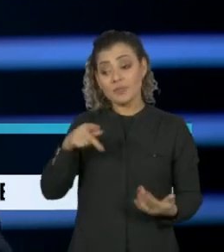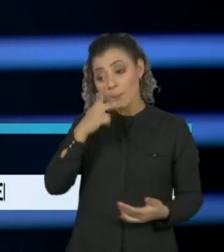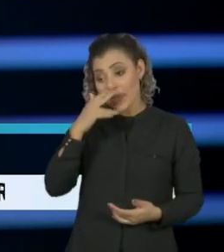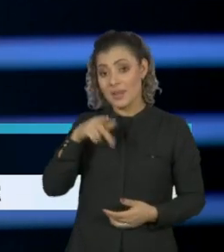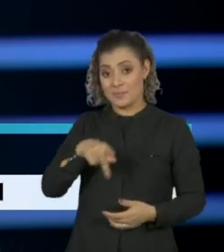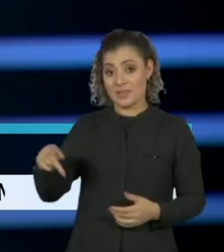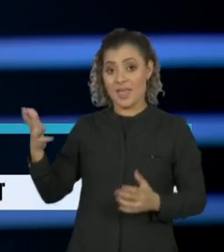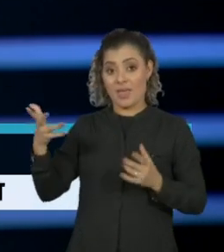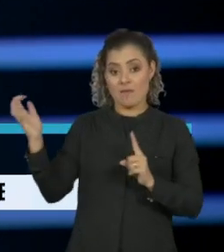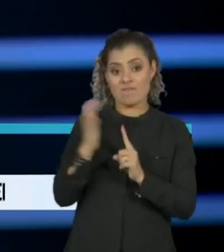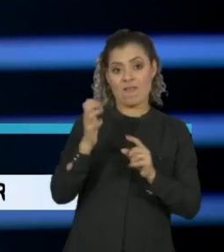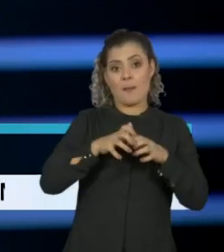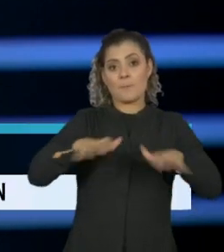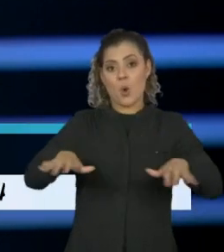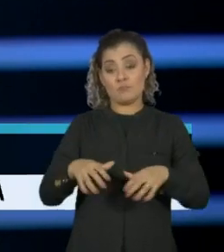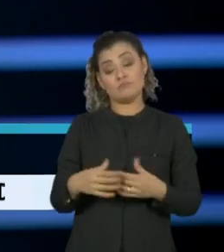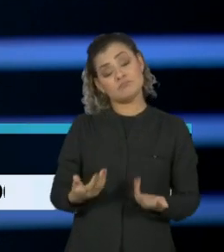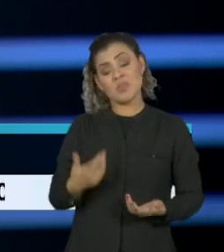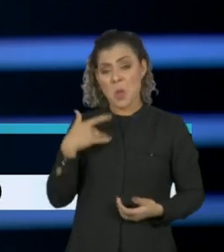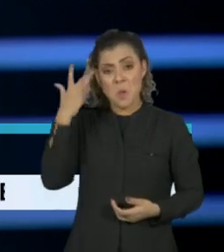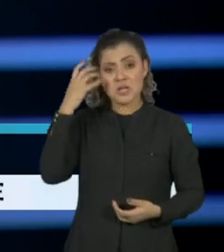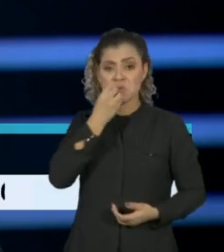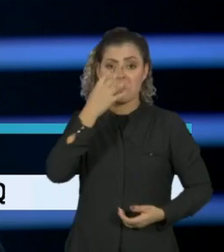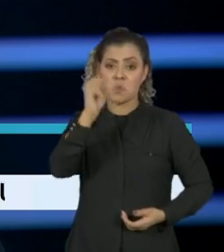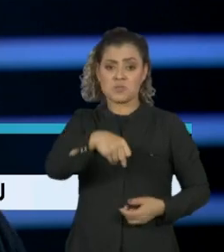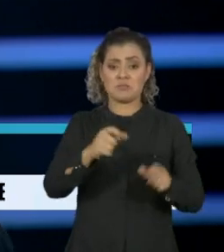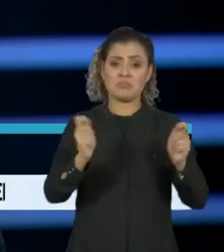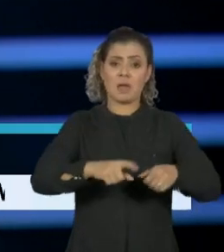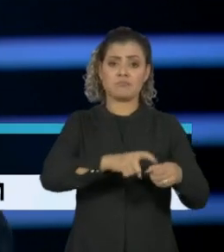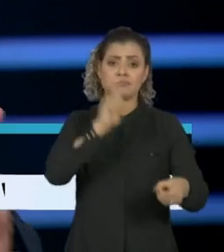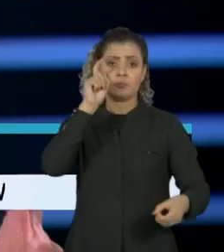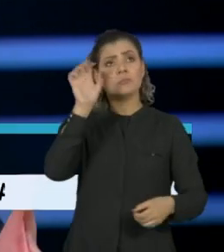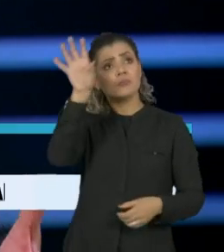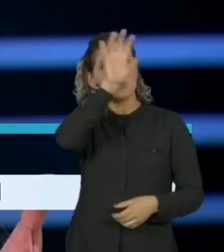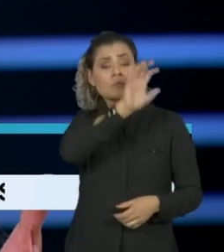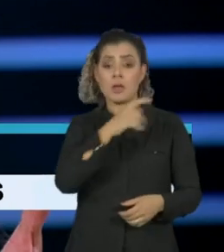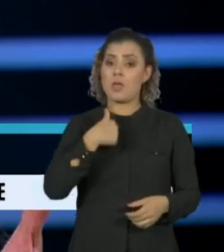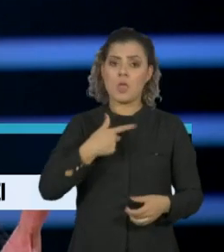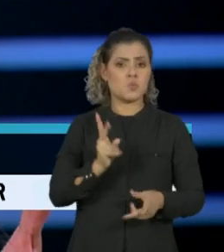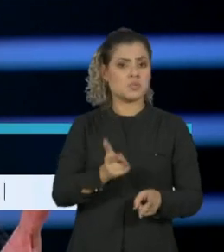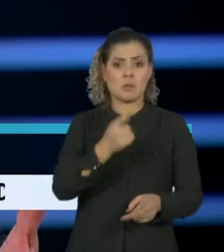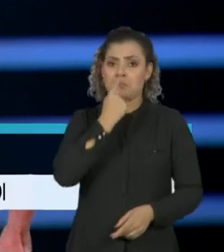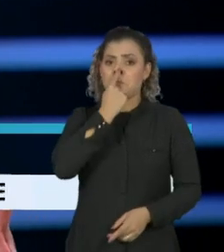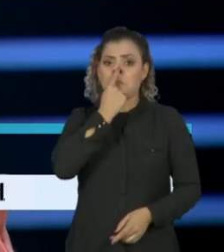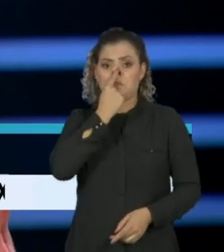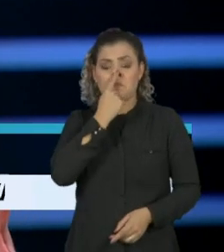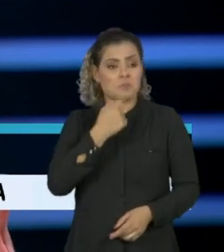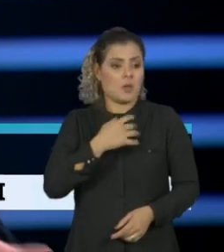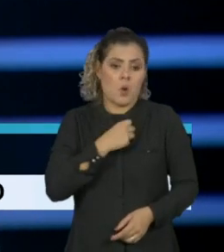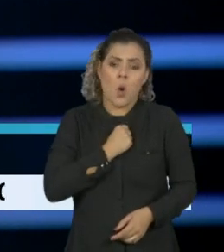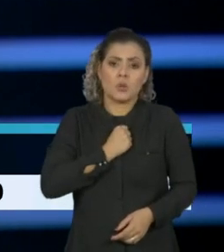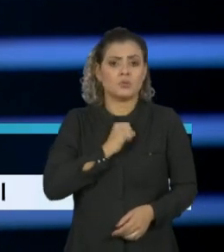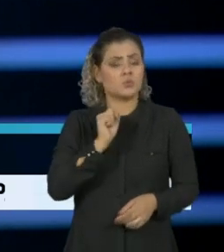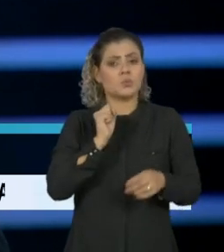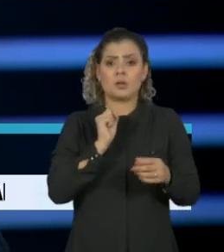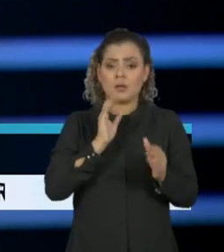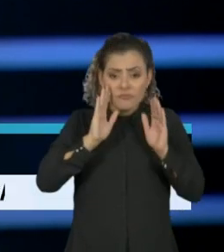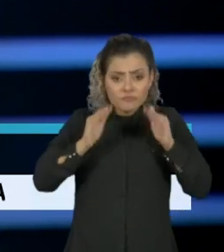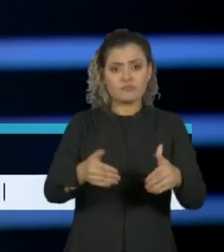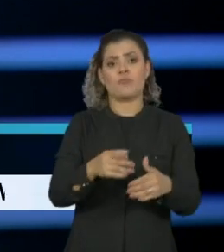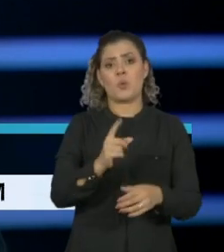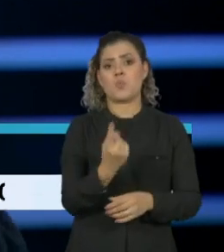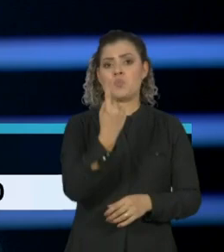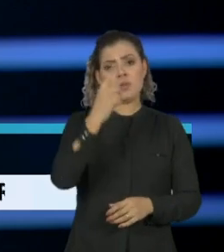Então, eu acho bom, porque isso dá uma autonomia. Eu, pessoalmente, sempre sou simpático à descentralização. Mas é claro